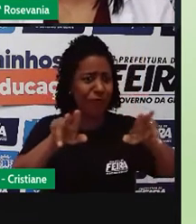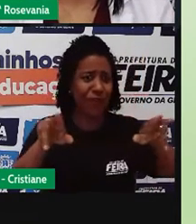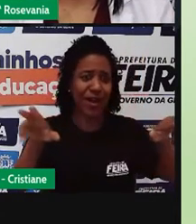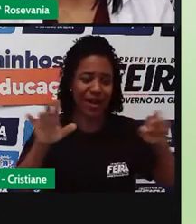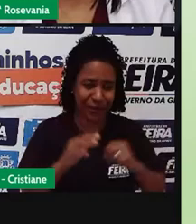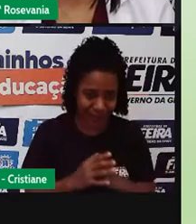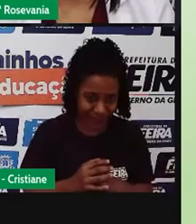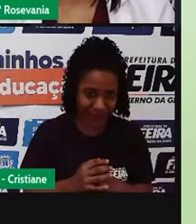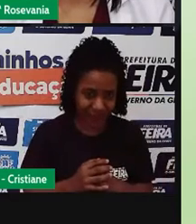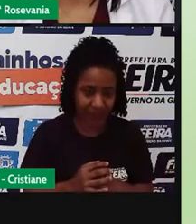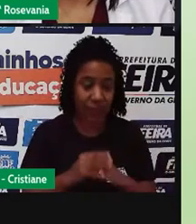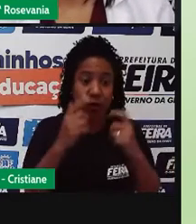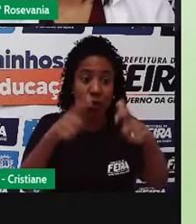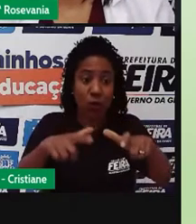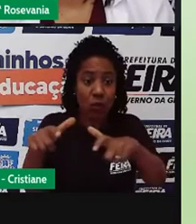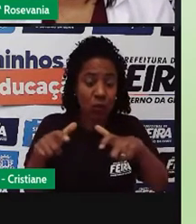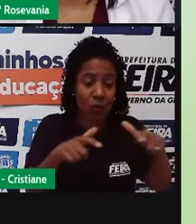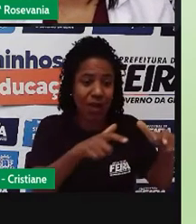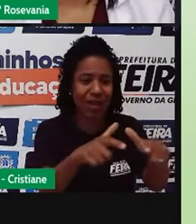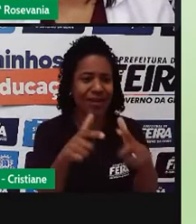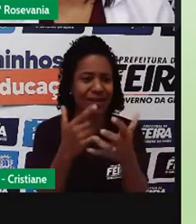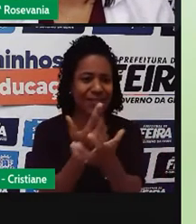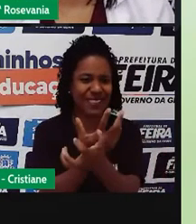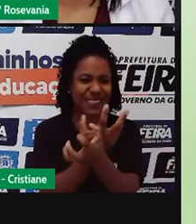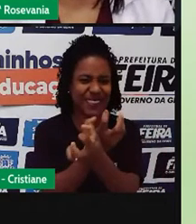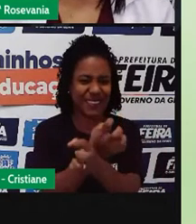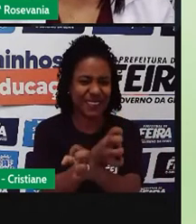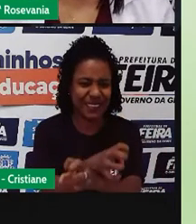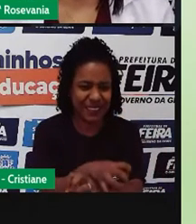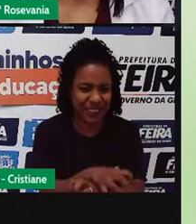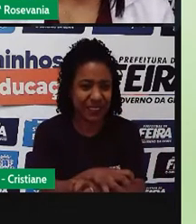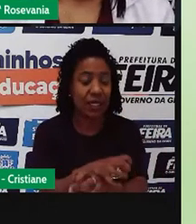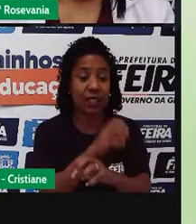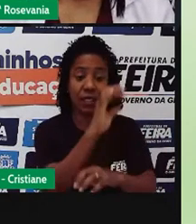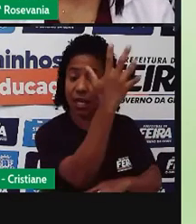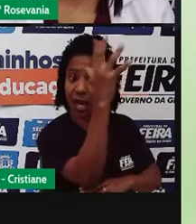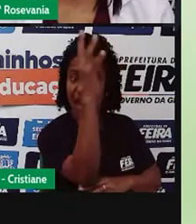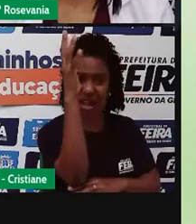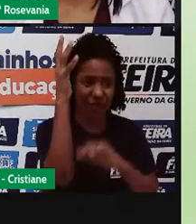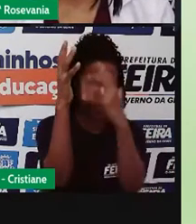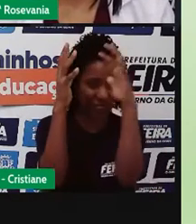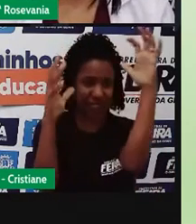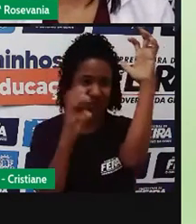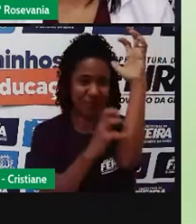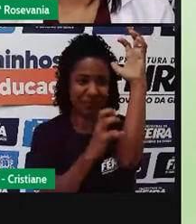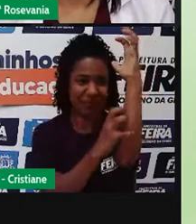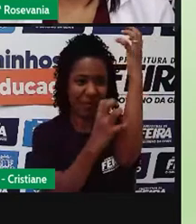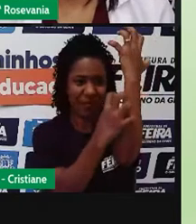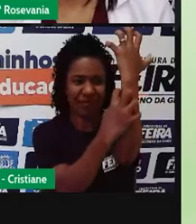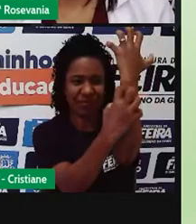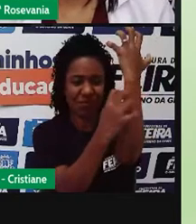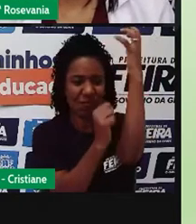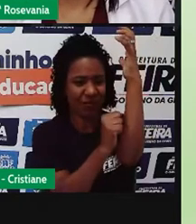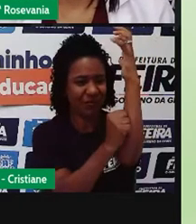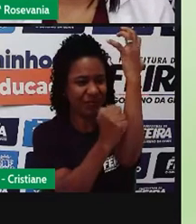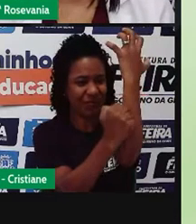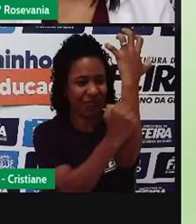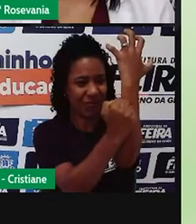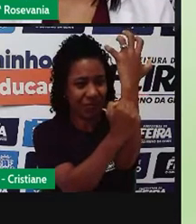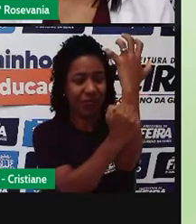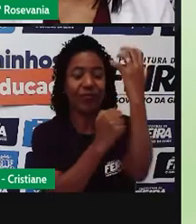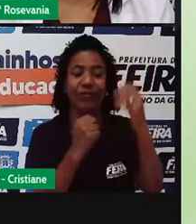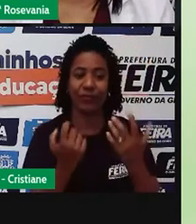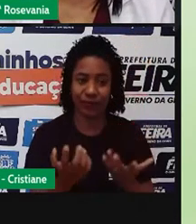né, na parte mais seca, em algumas tem, né, o juazeiro, tem o buzeiro, que é um pouquinho maior.